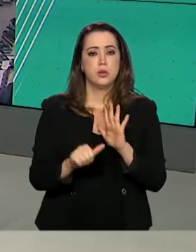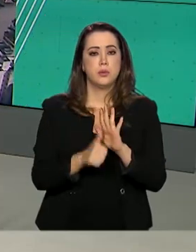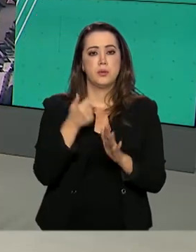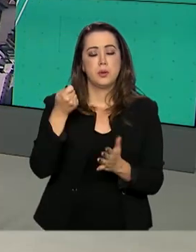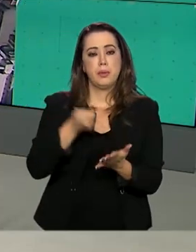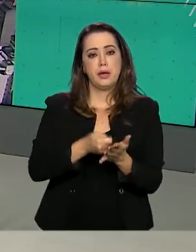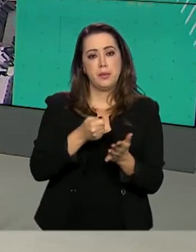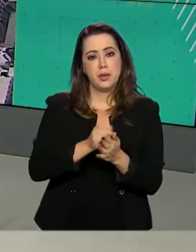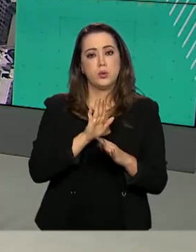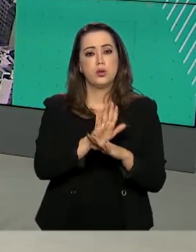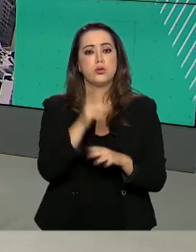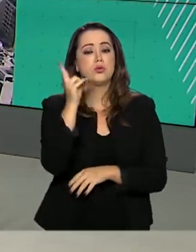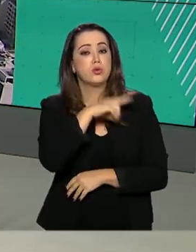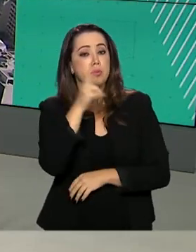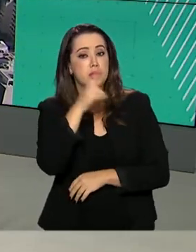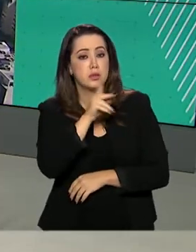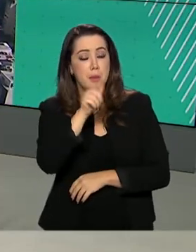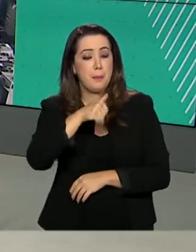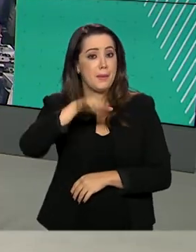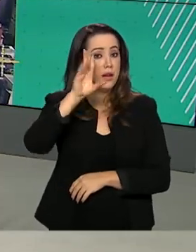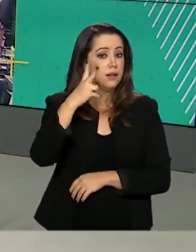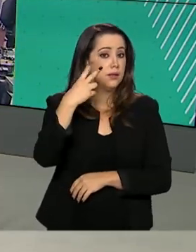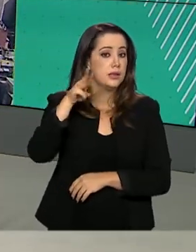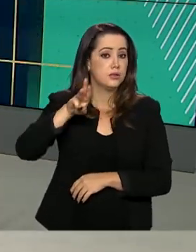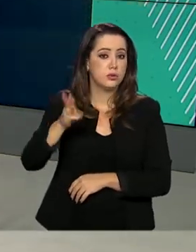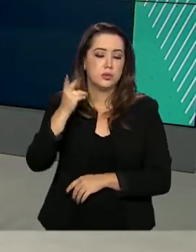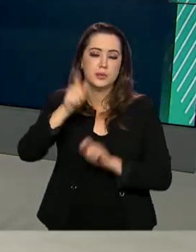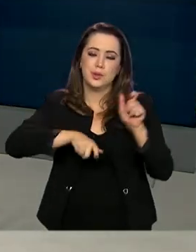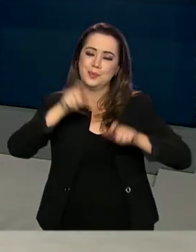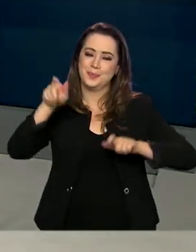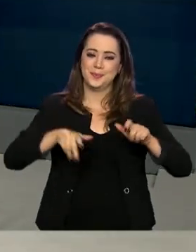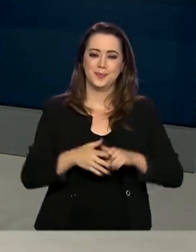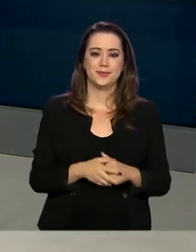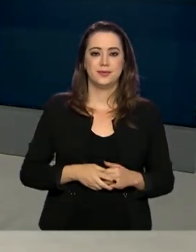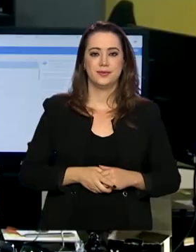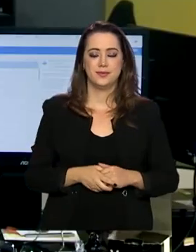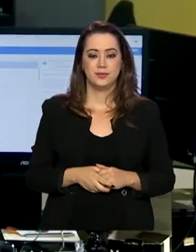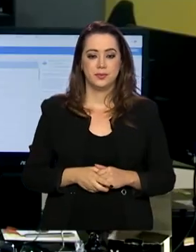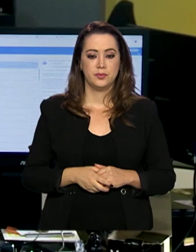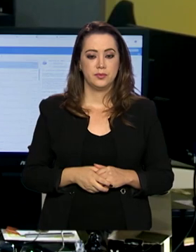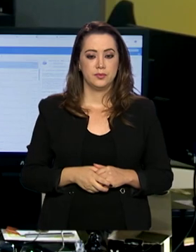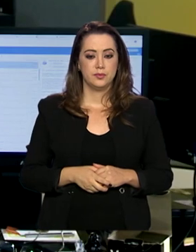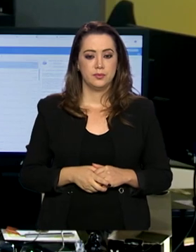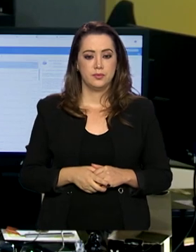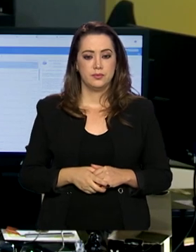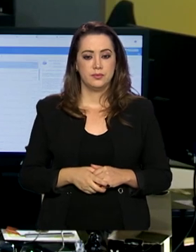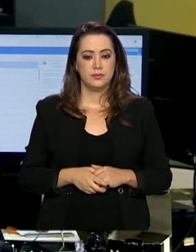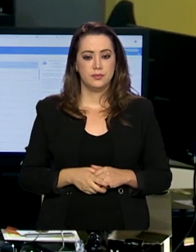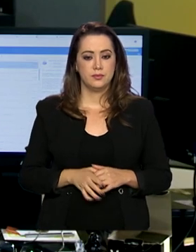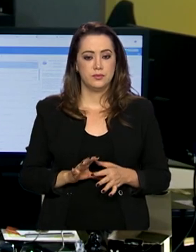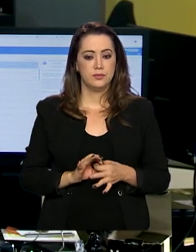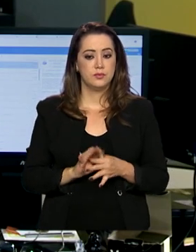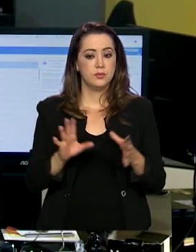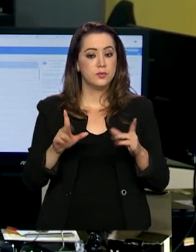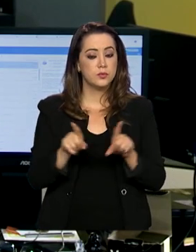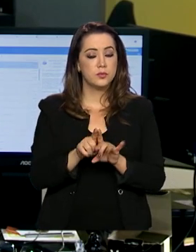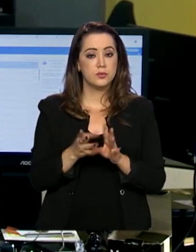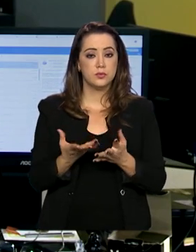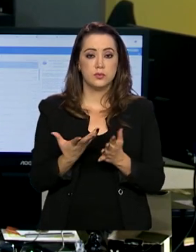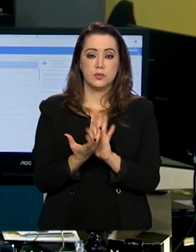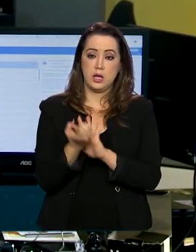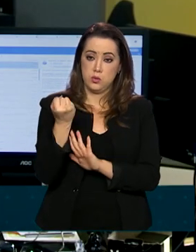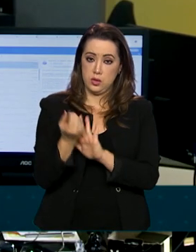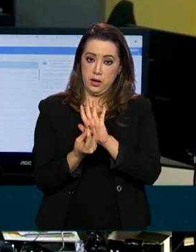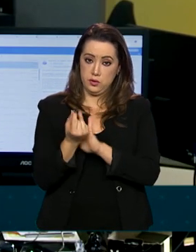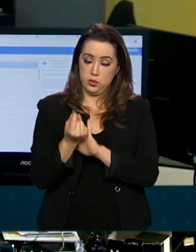primeira parcela do auxílio emergencial para mais de 2 milhões de pessoas. A liberação do saque em dinheiro